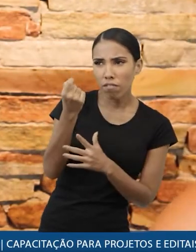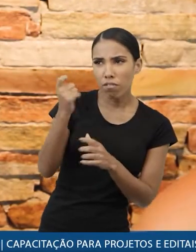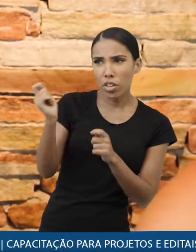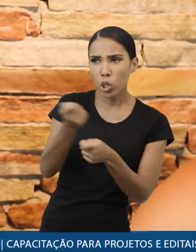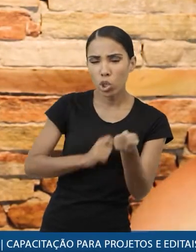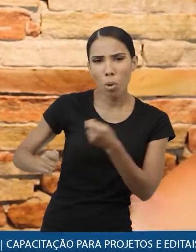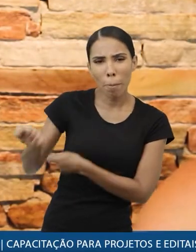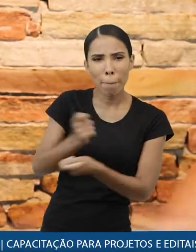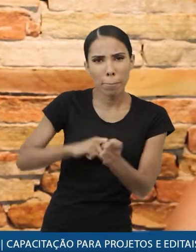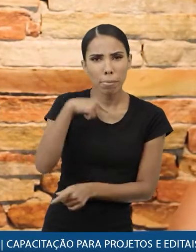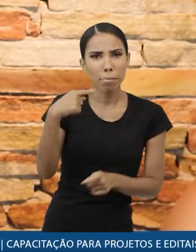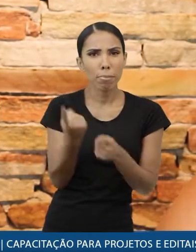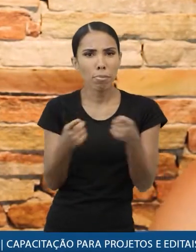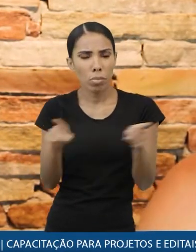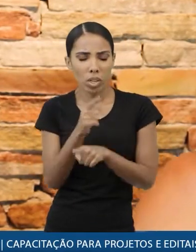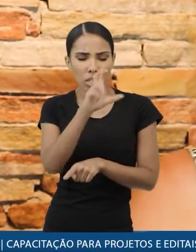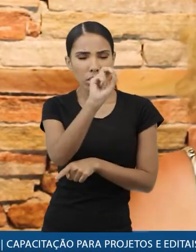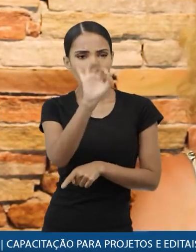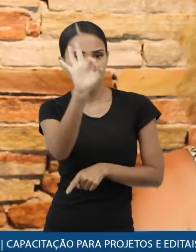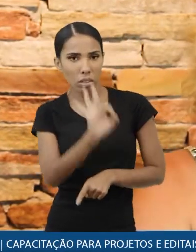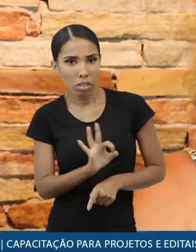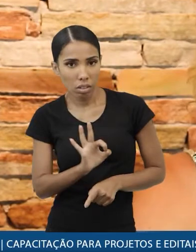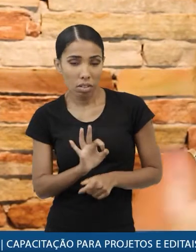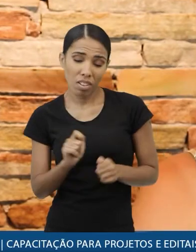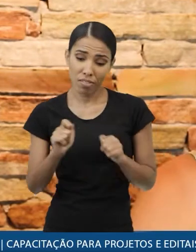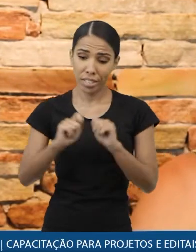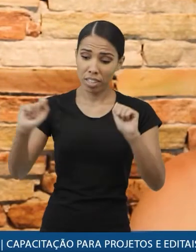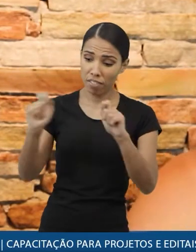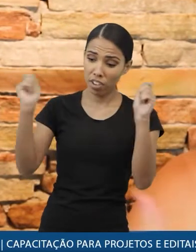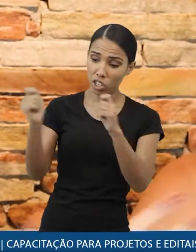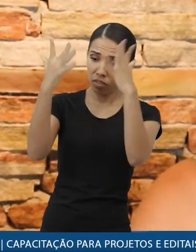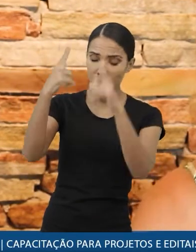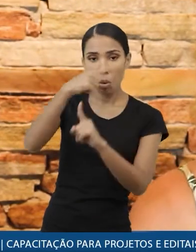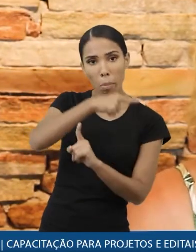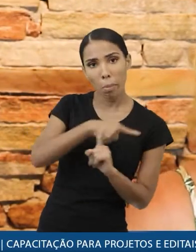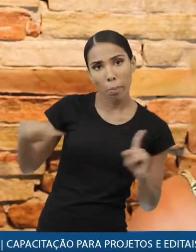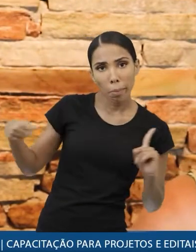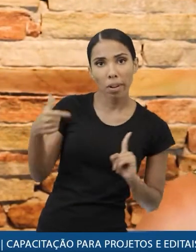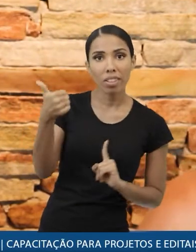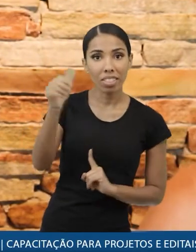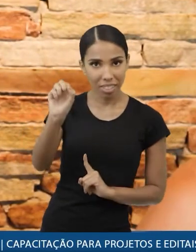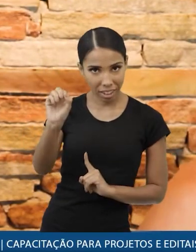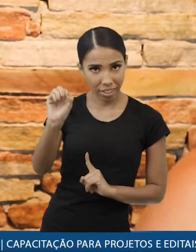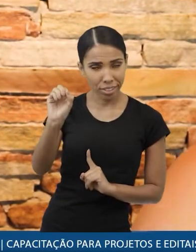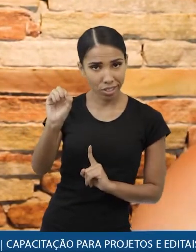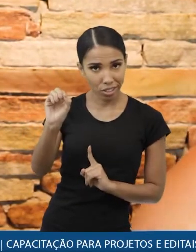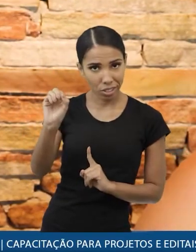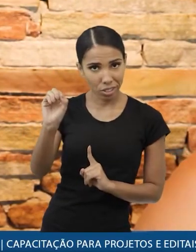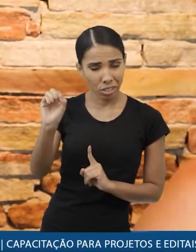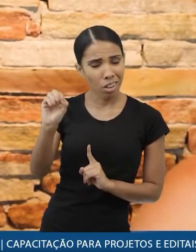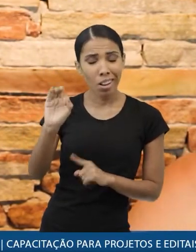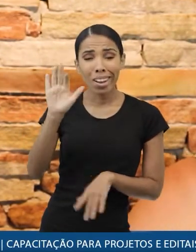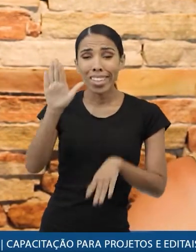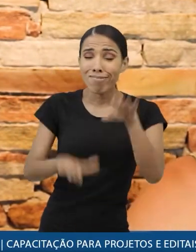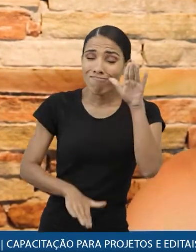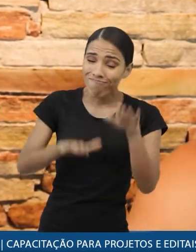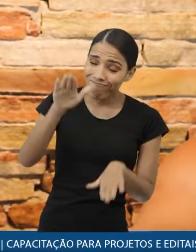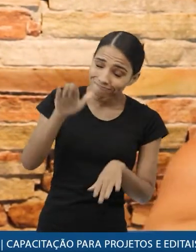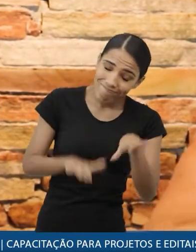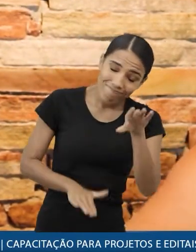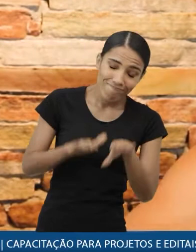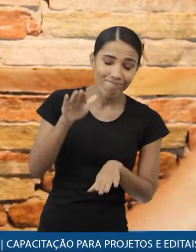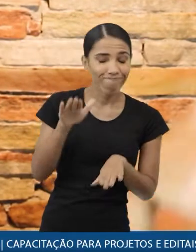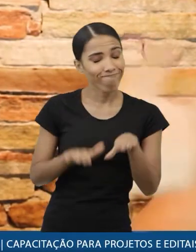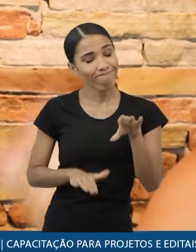bandas em vez de fazer 20, captar 50% vou fazer um festival com 10 bandas só que às vezes você tem que